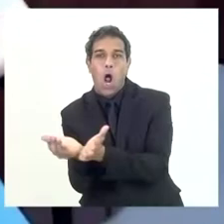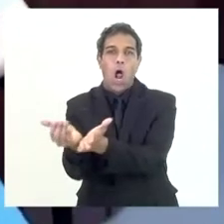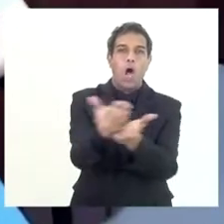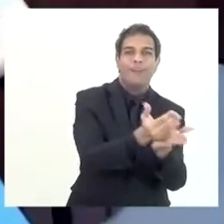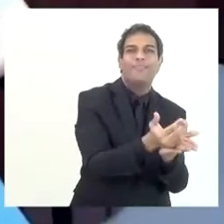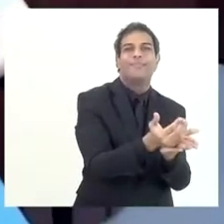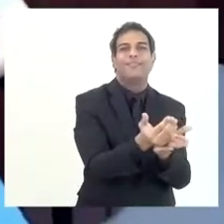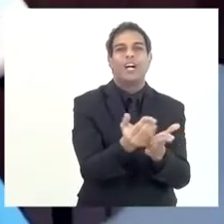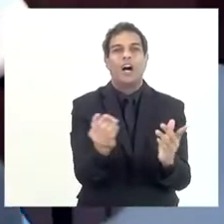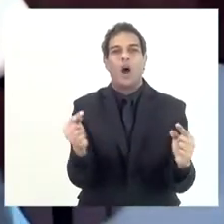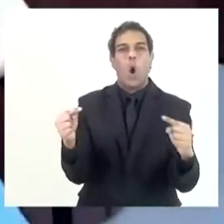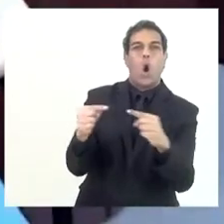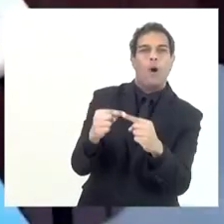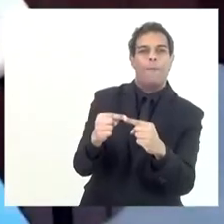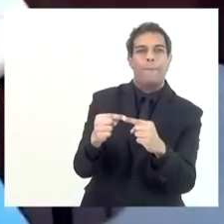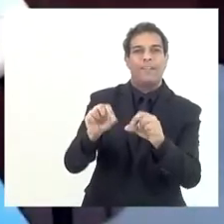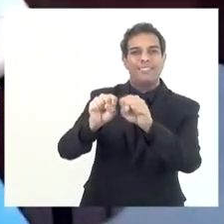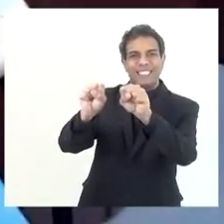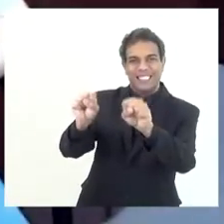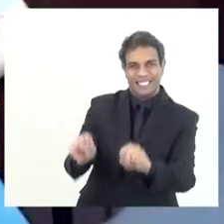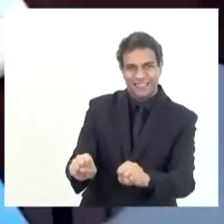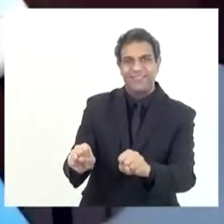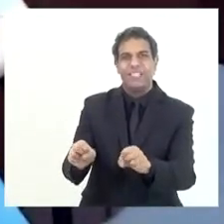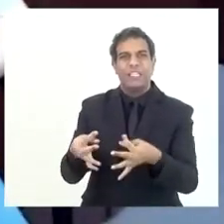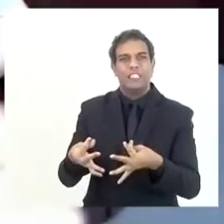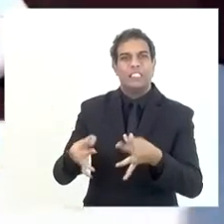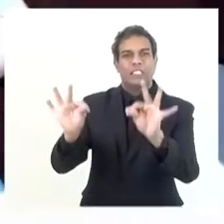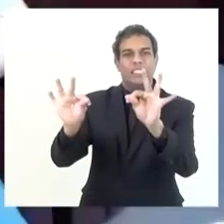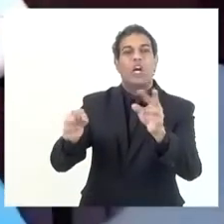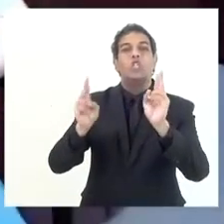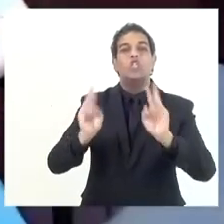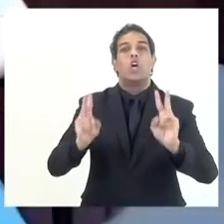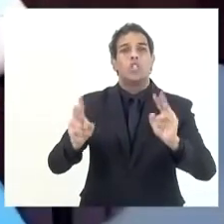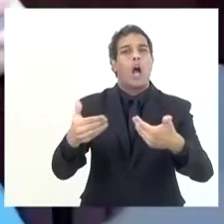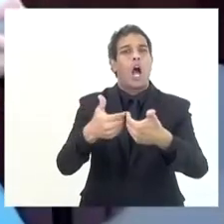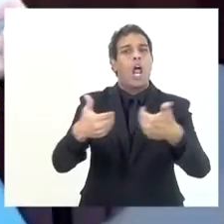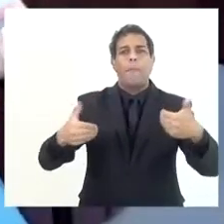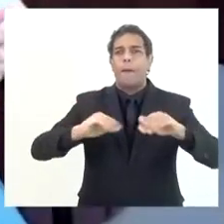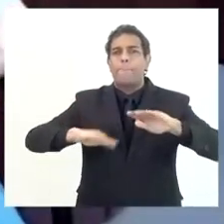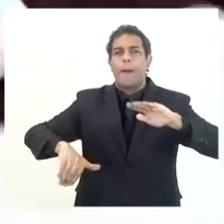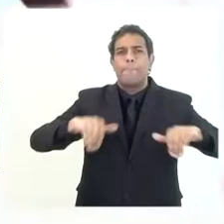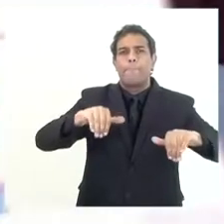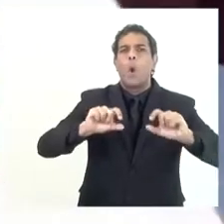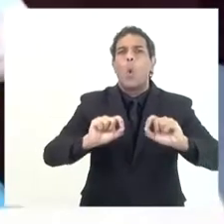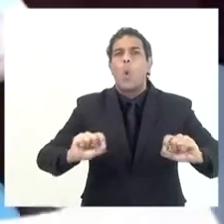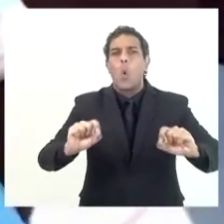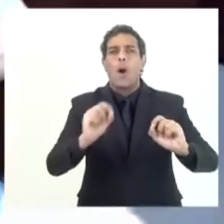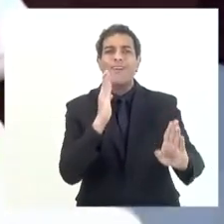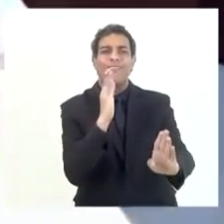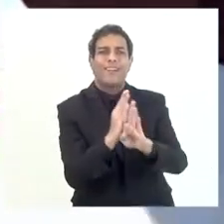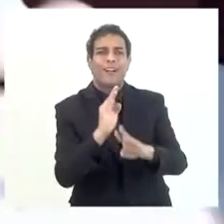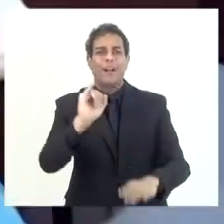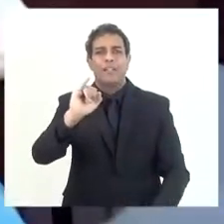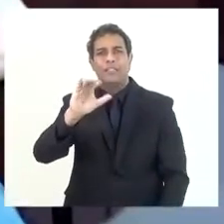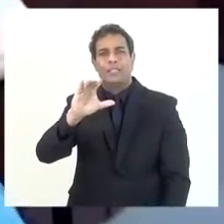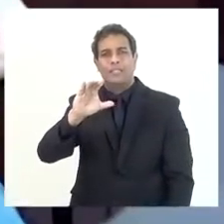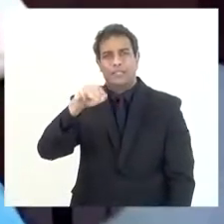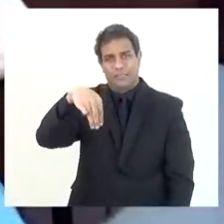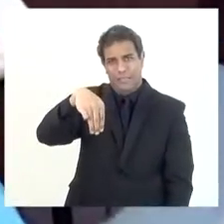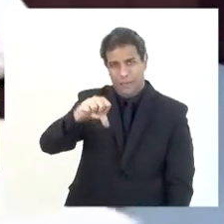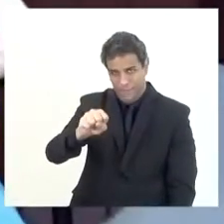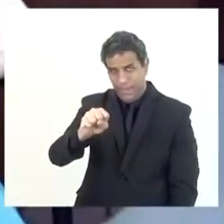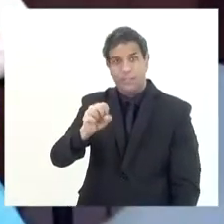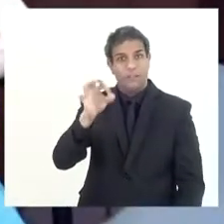ajuste de TI que foi feito à época, a gente sempre separa o que é o ICMS propriamente